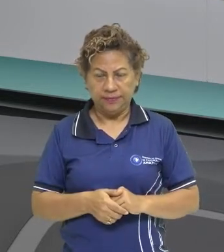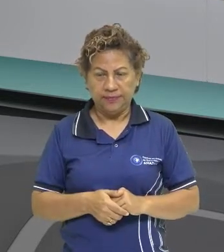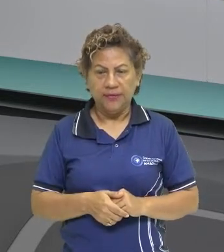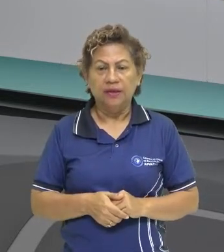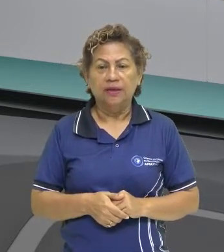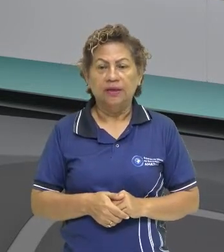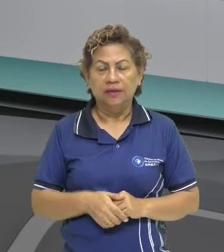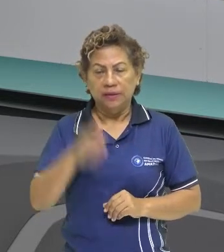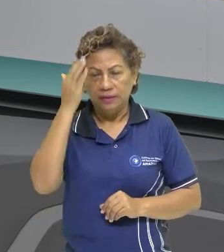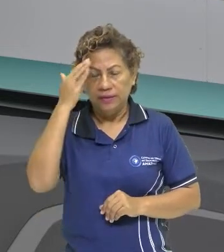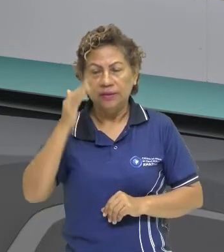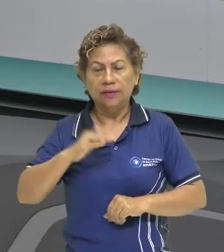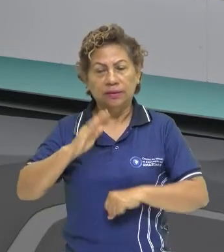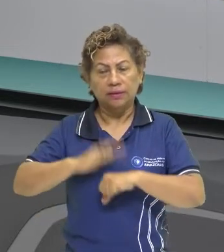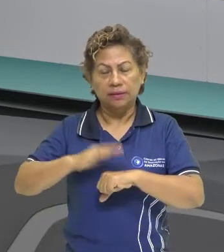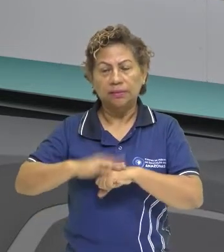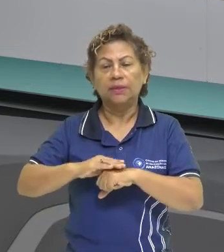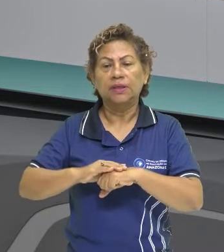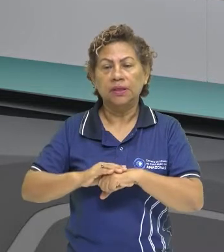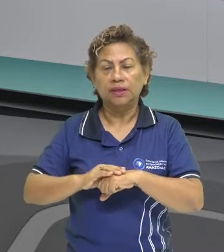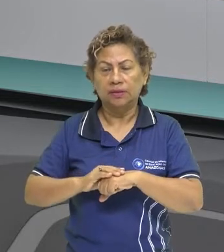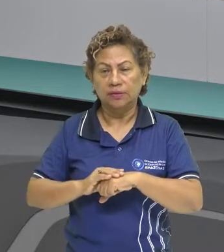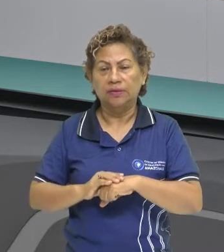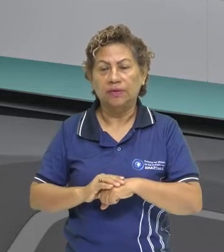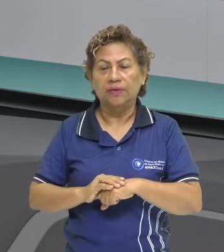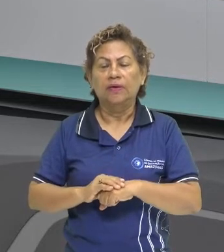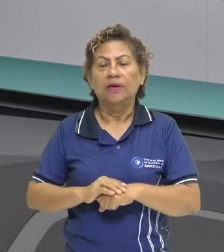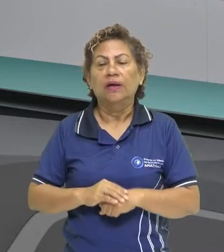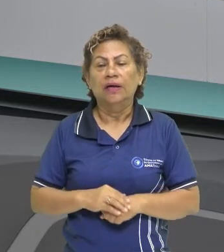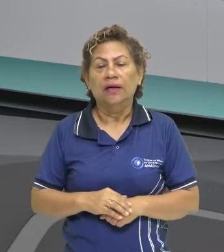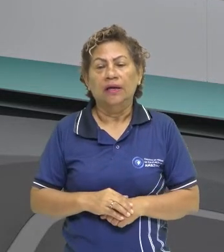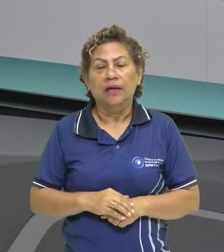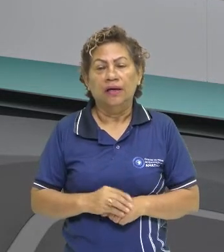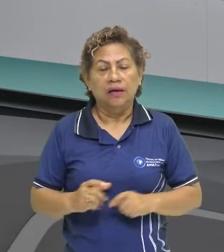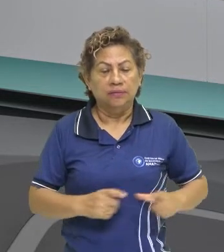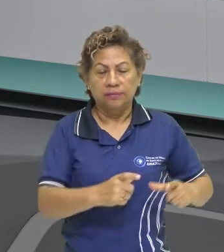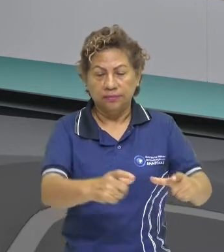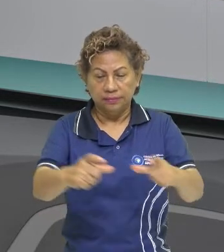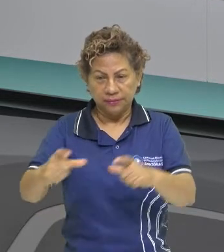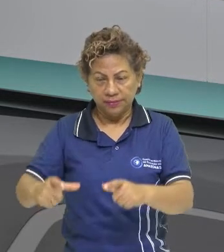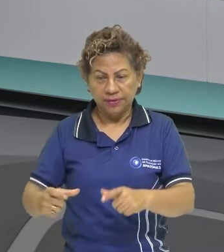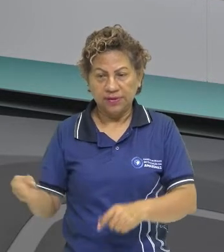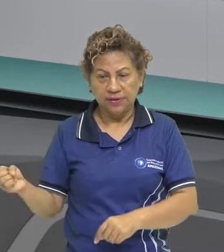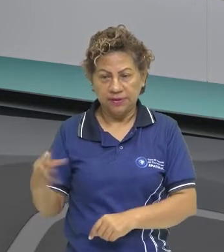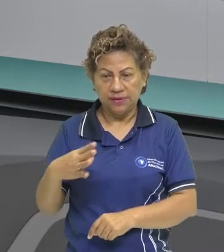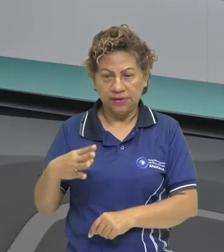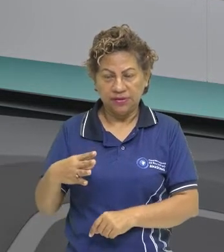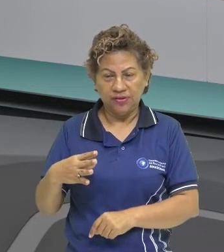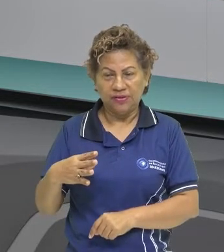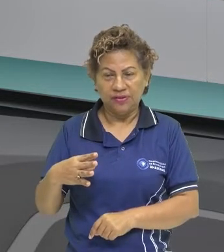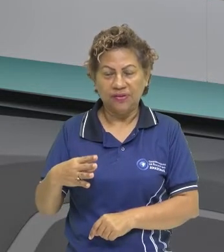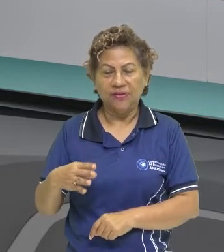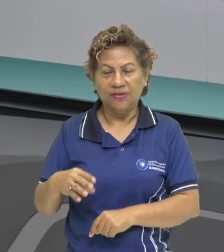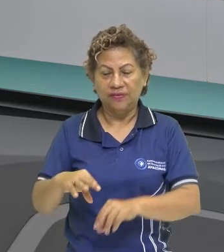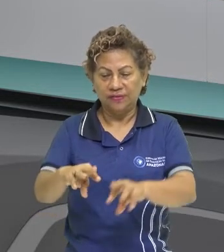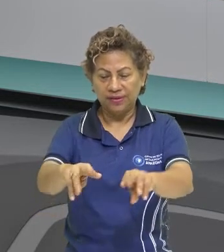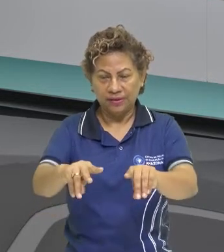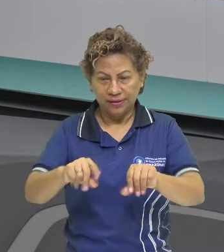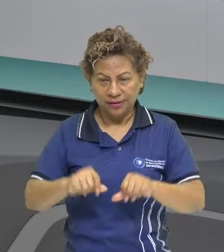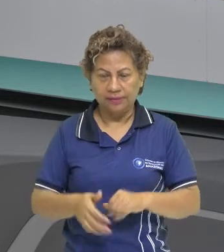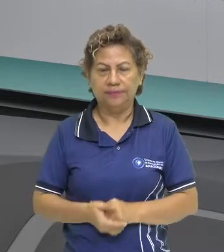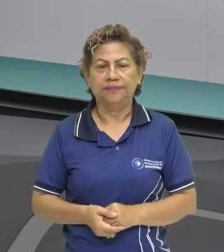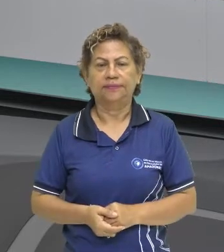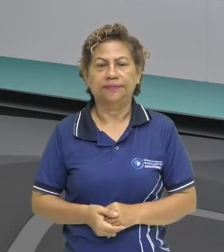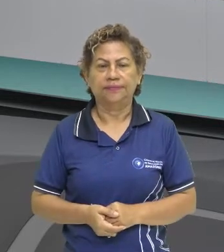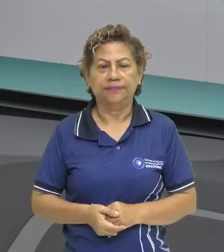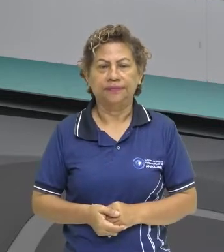domínio colonial nas novas terras descobertas. Seguindo. Então, essa literatura, ela